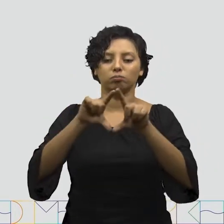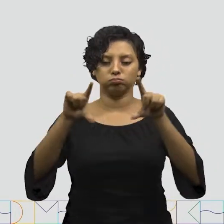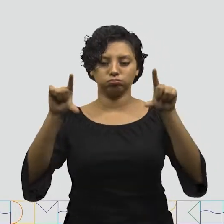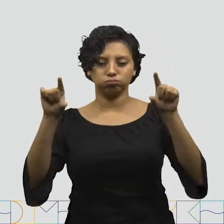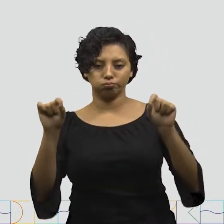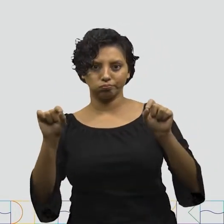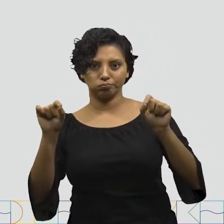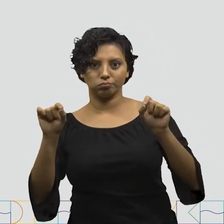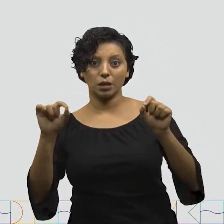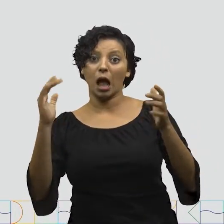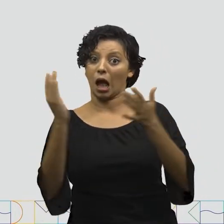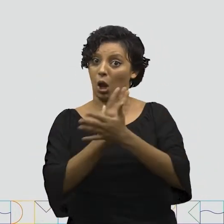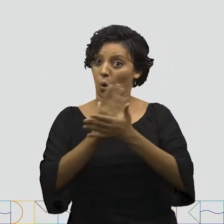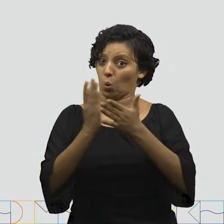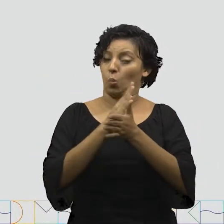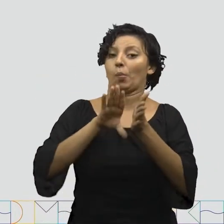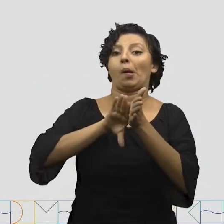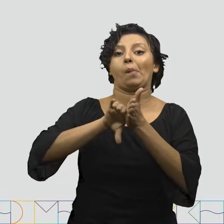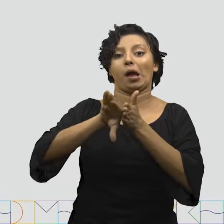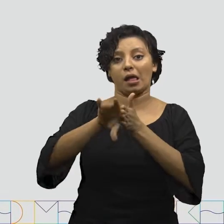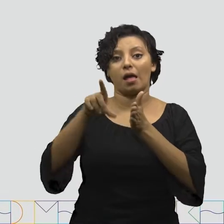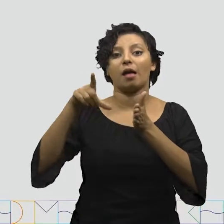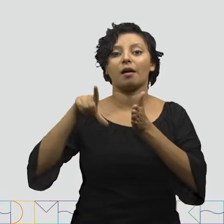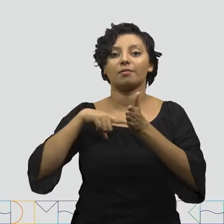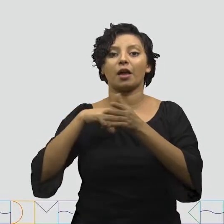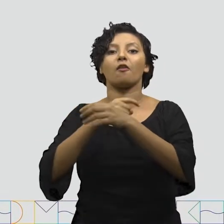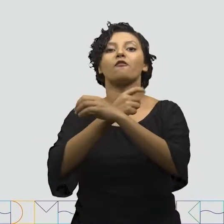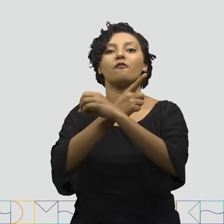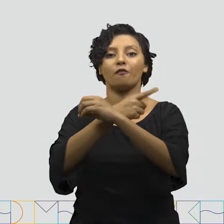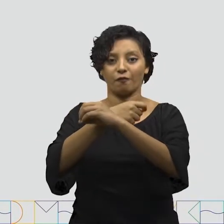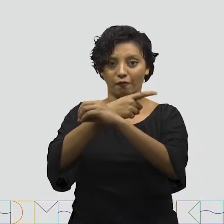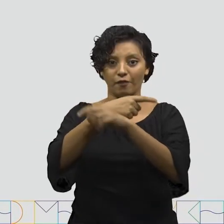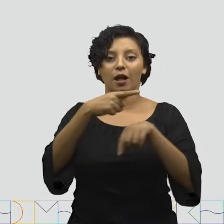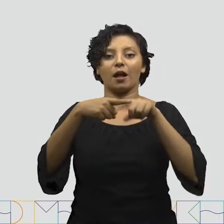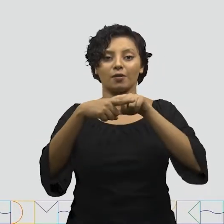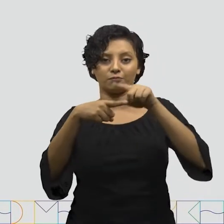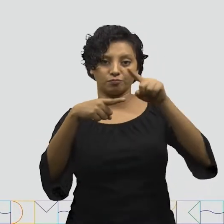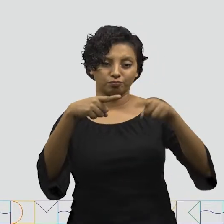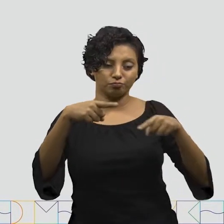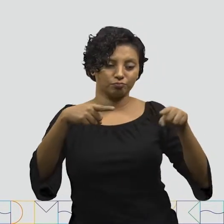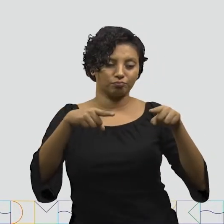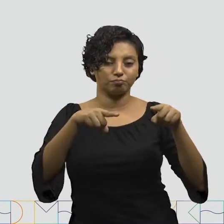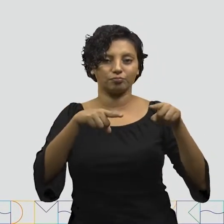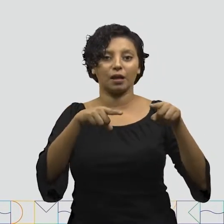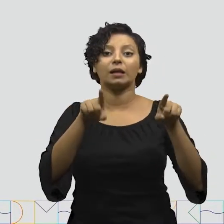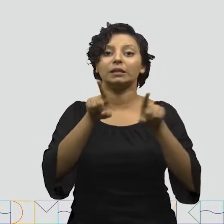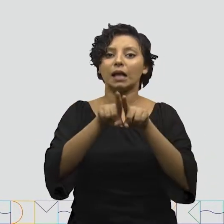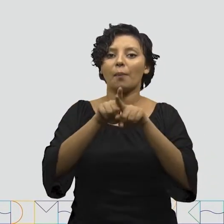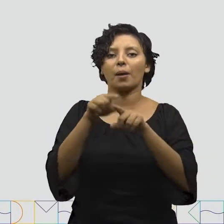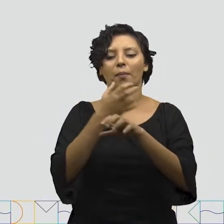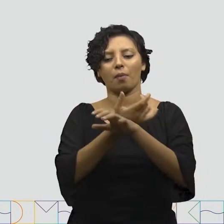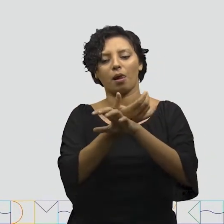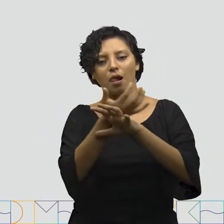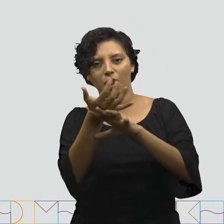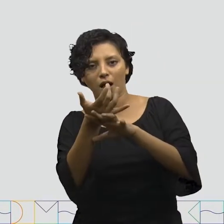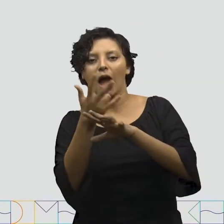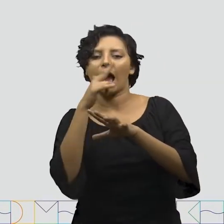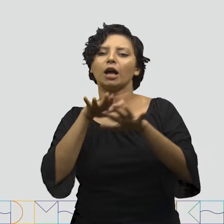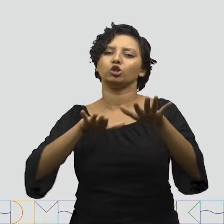Muitas bactérias possuem ainda flagelos e fímbrias, que as ajudam na movimentação.